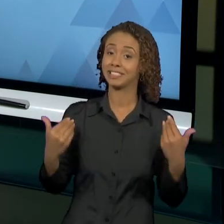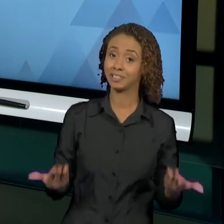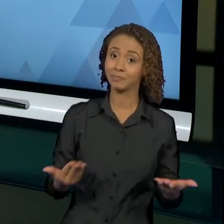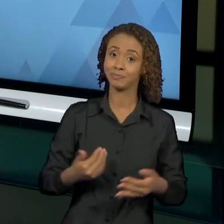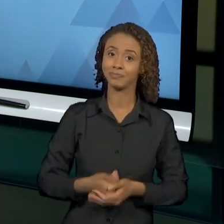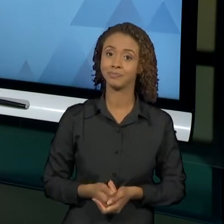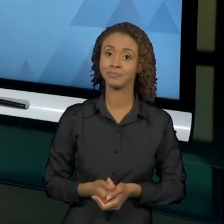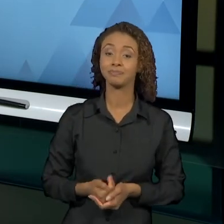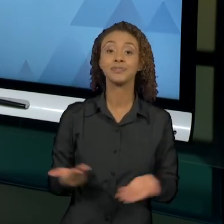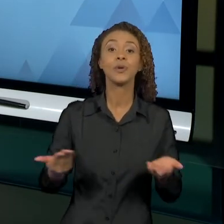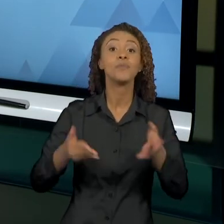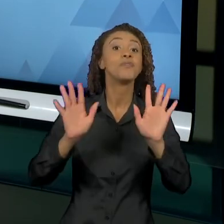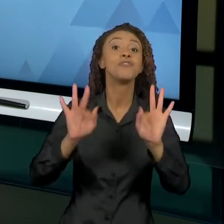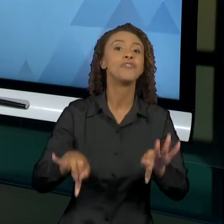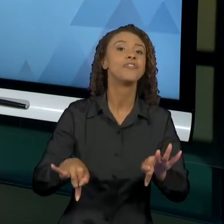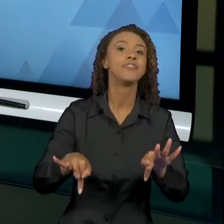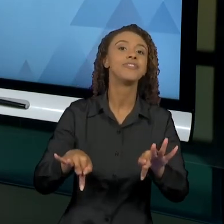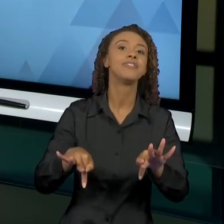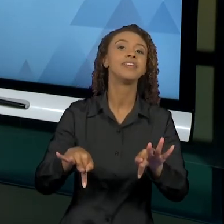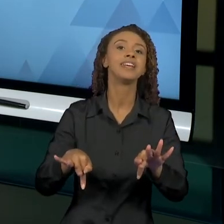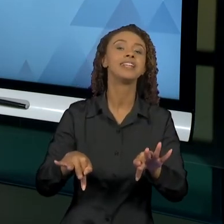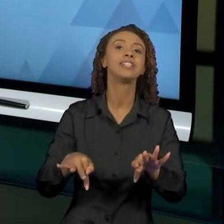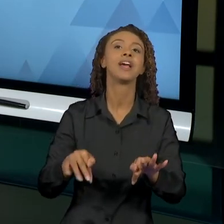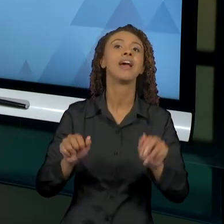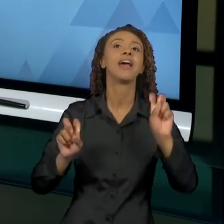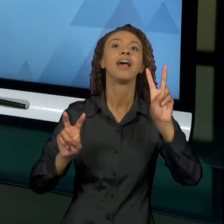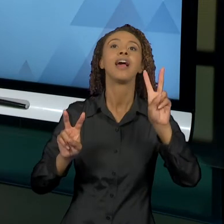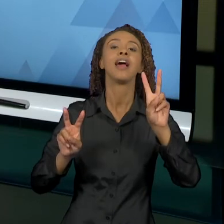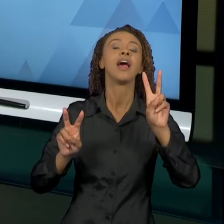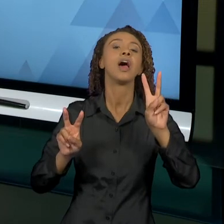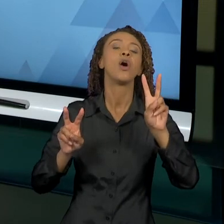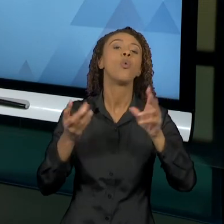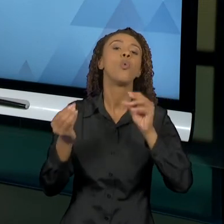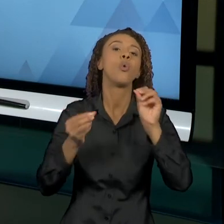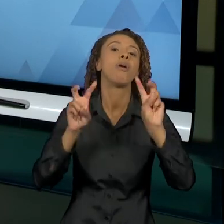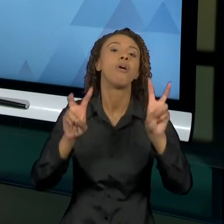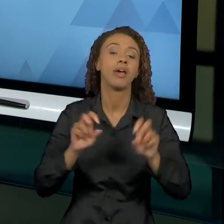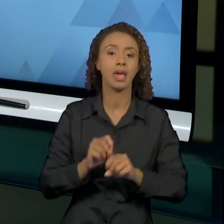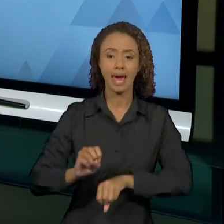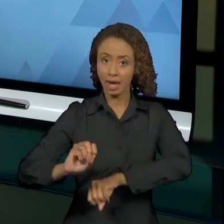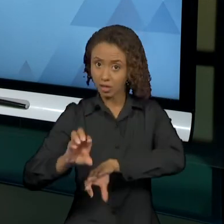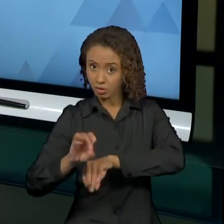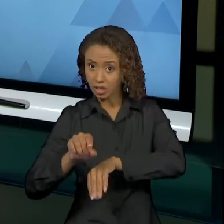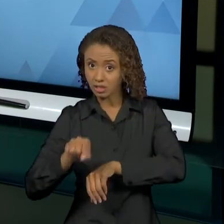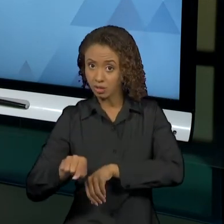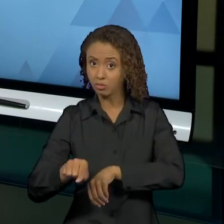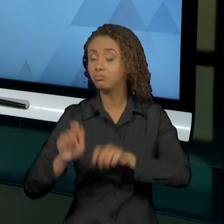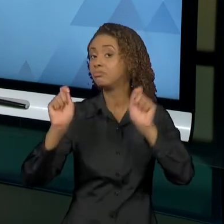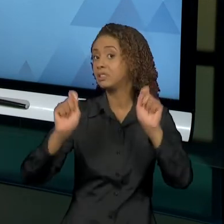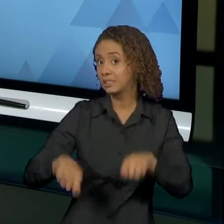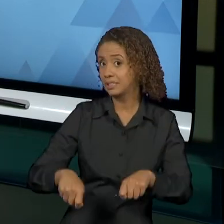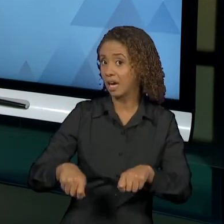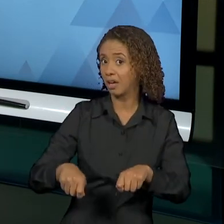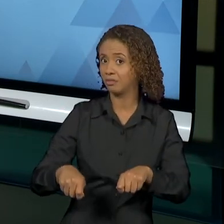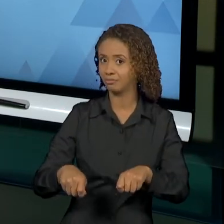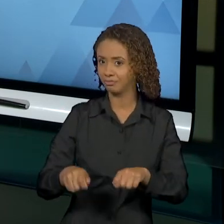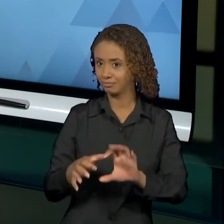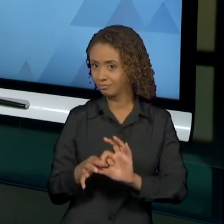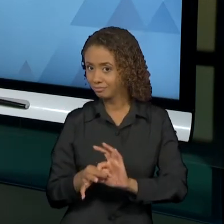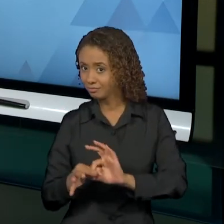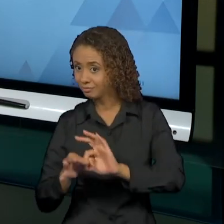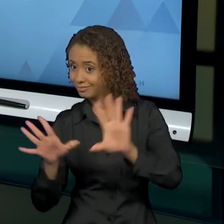como reflexão final, a educação, ela pode ou ela deveria ser libertária ou